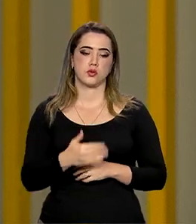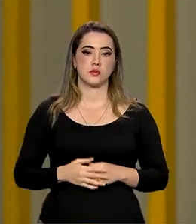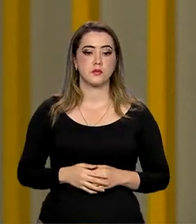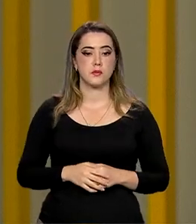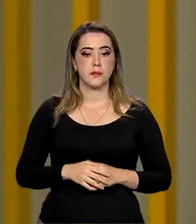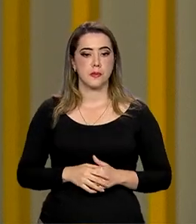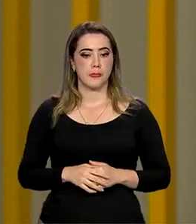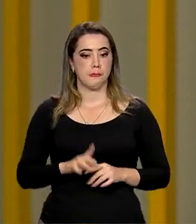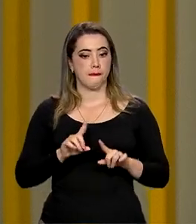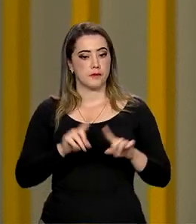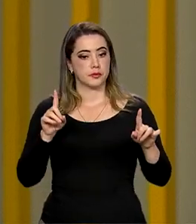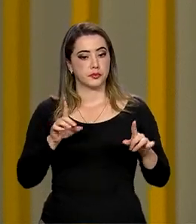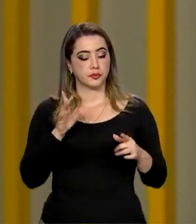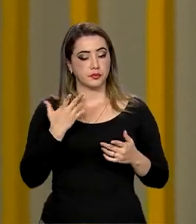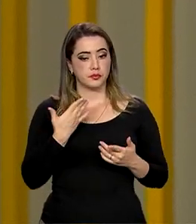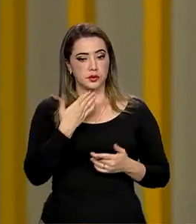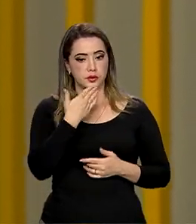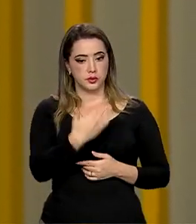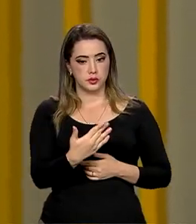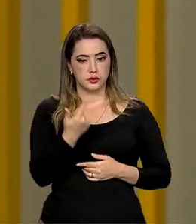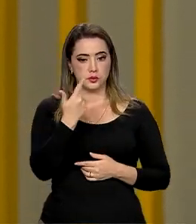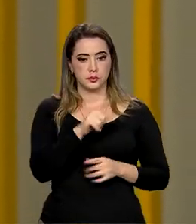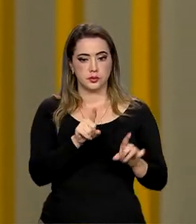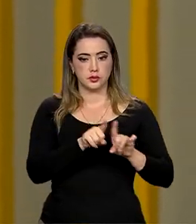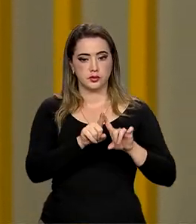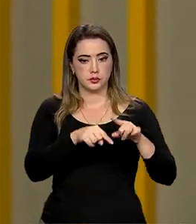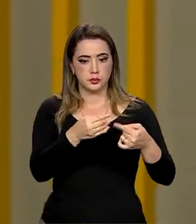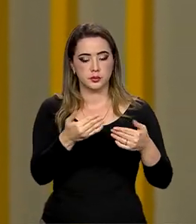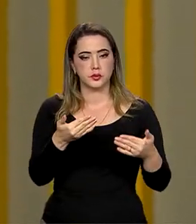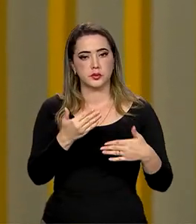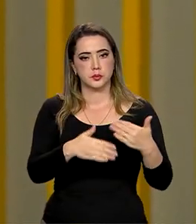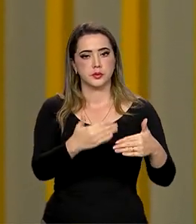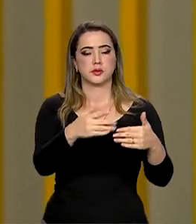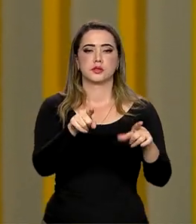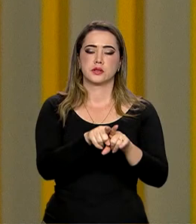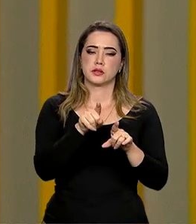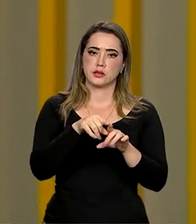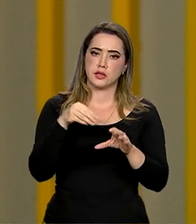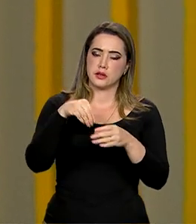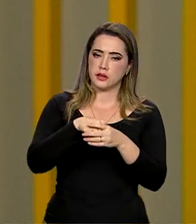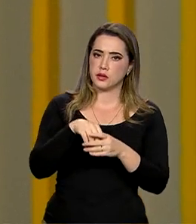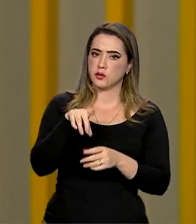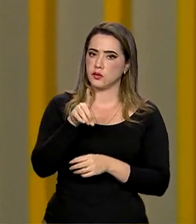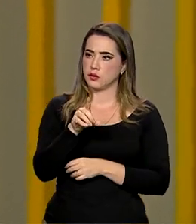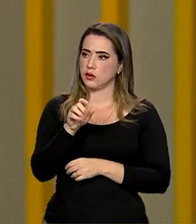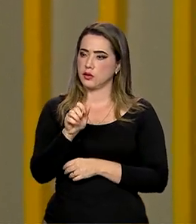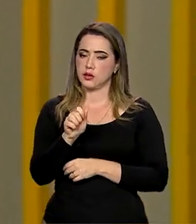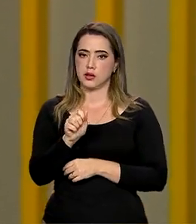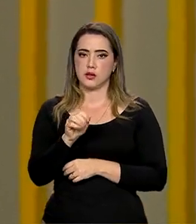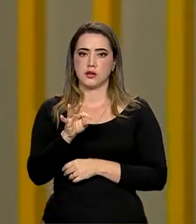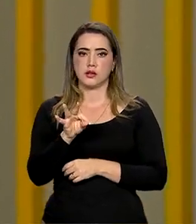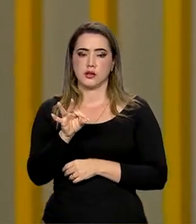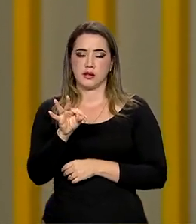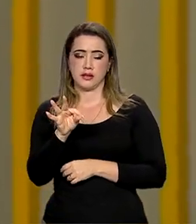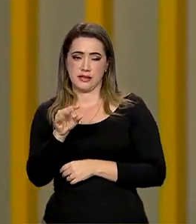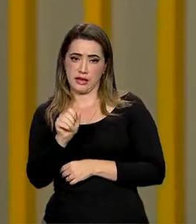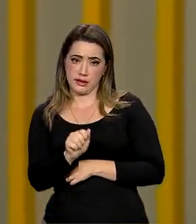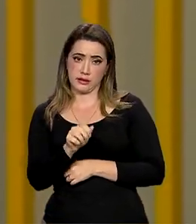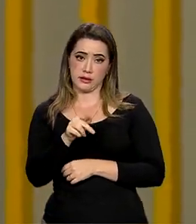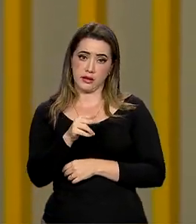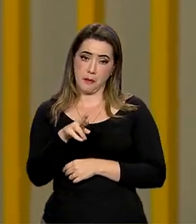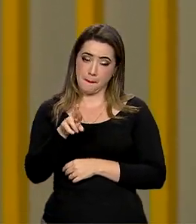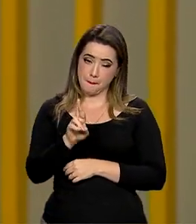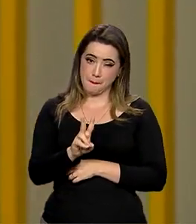Os benefícios, quando são requeridos, depois são processados na data breve e tem alguma intervenção humana. Nós temos